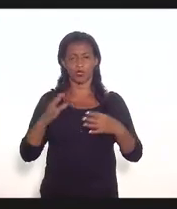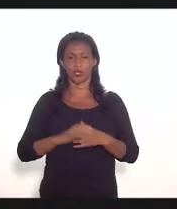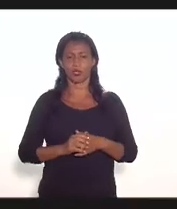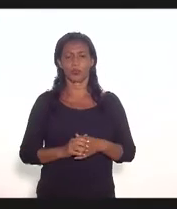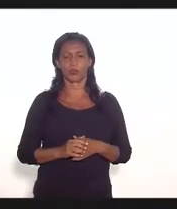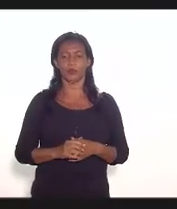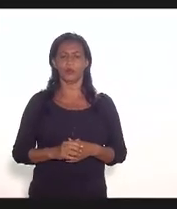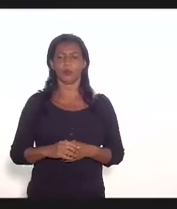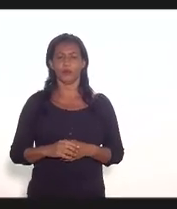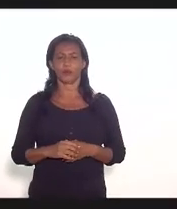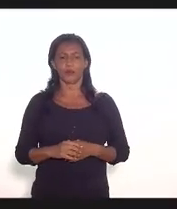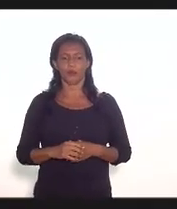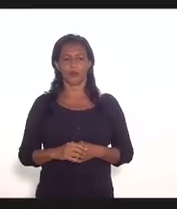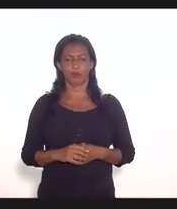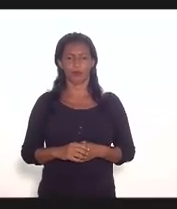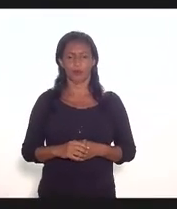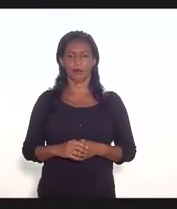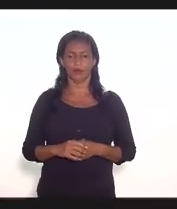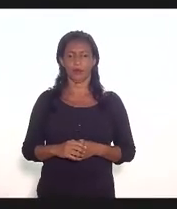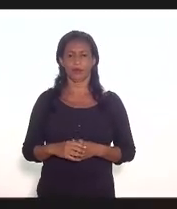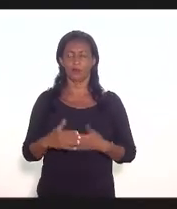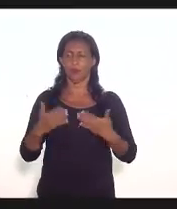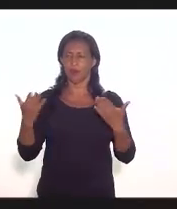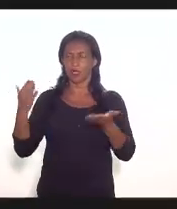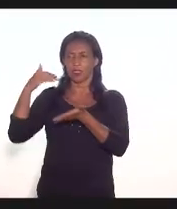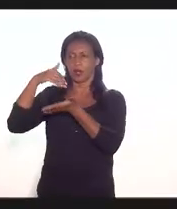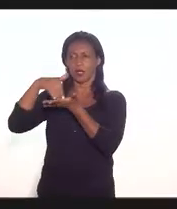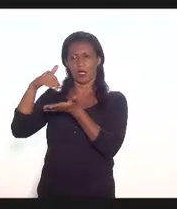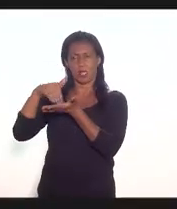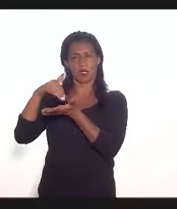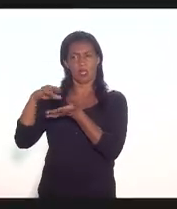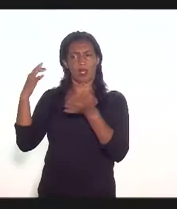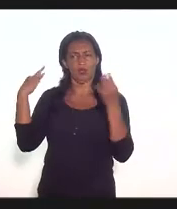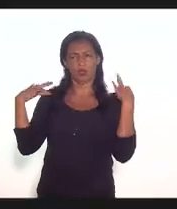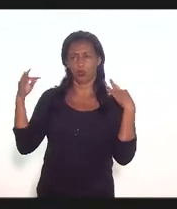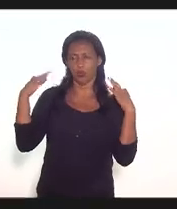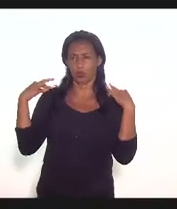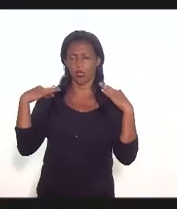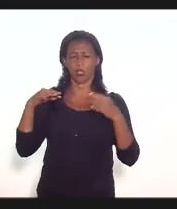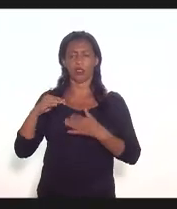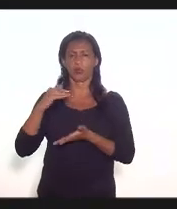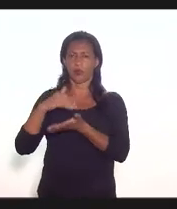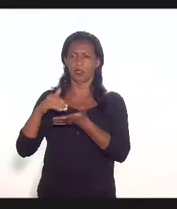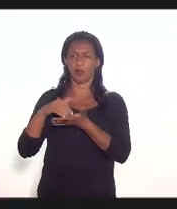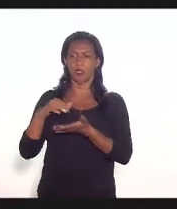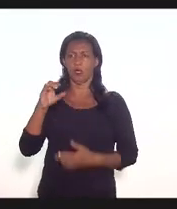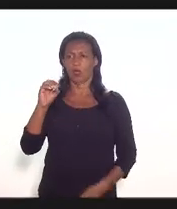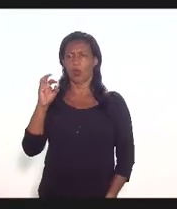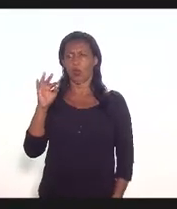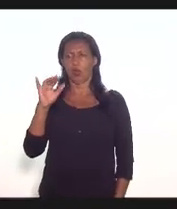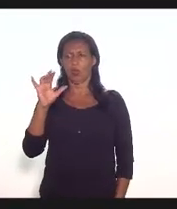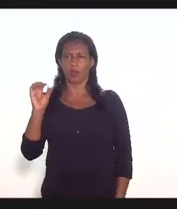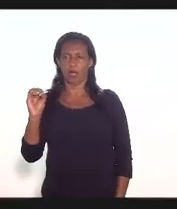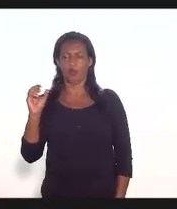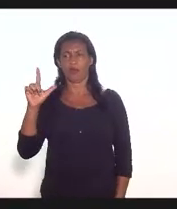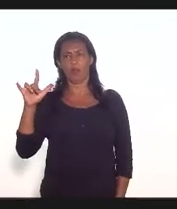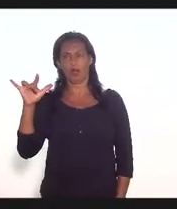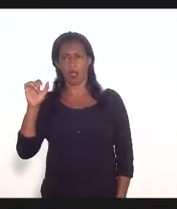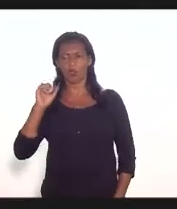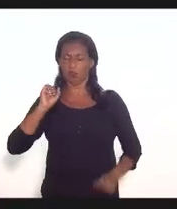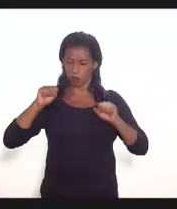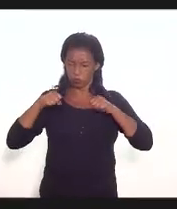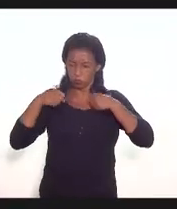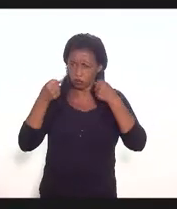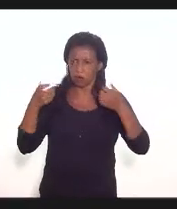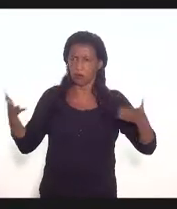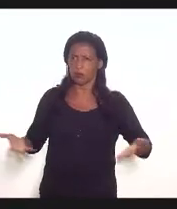querido colega deputado Gustavo Tutuca secretário de turismo e o ex-secretário Otávio Leite para dizer que nós vamos nos empenhar para